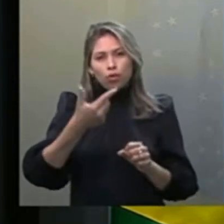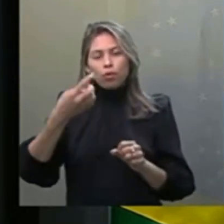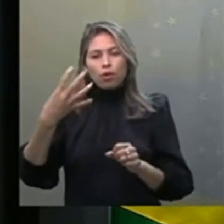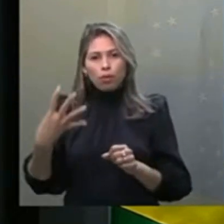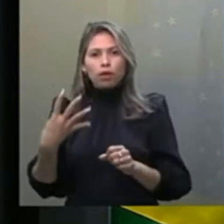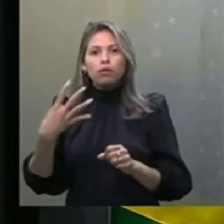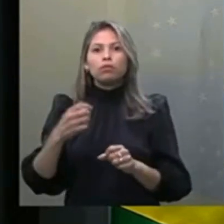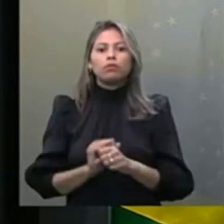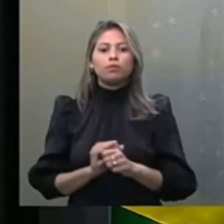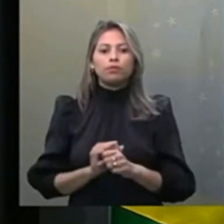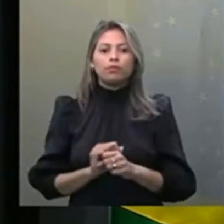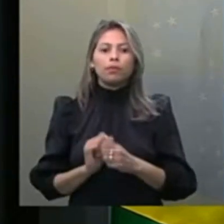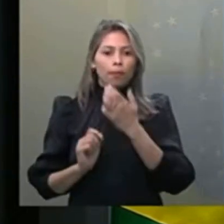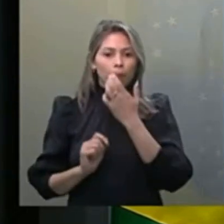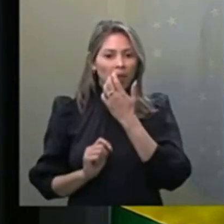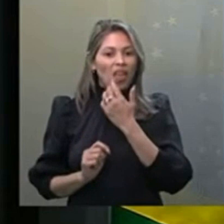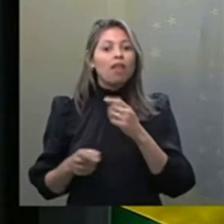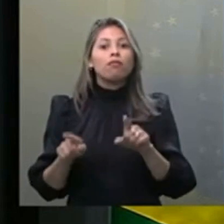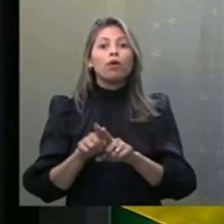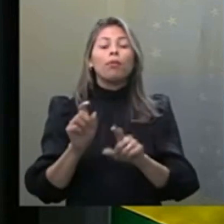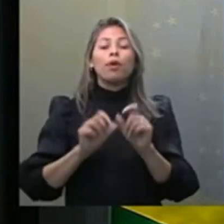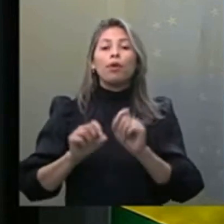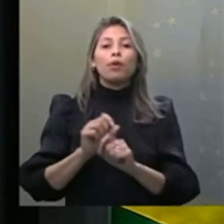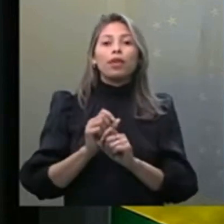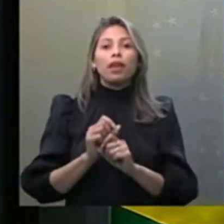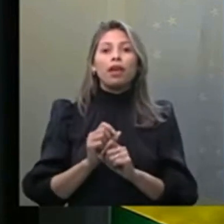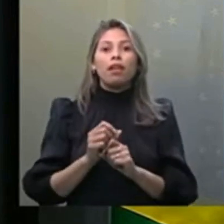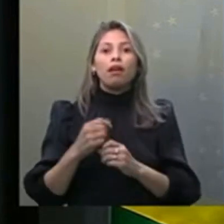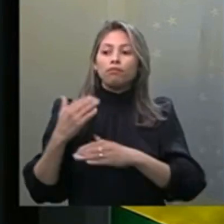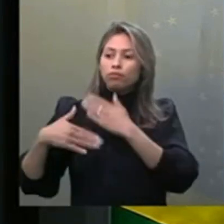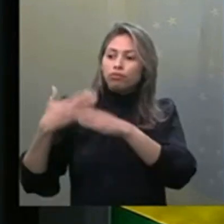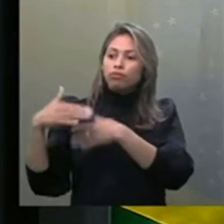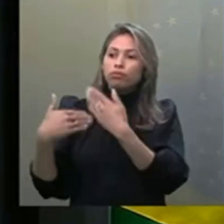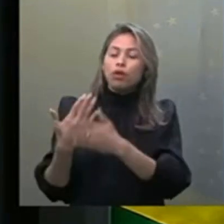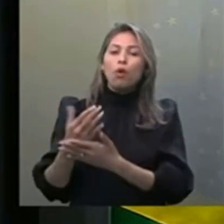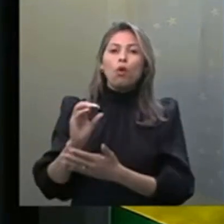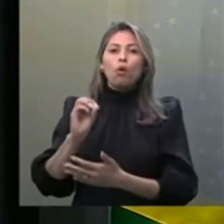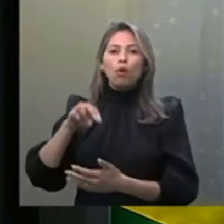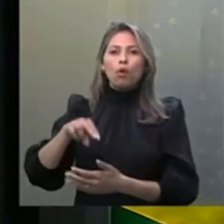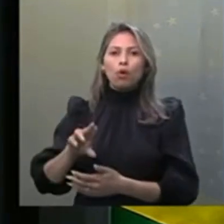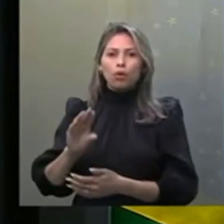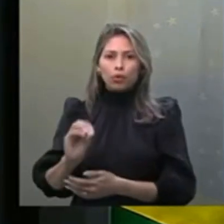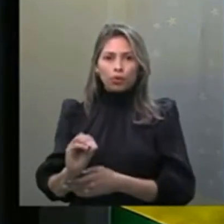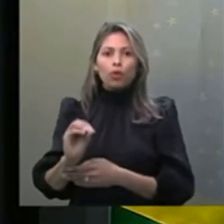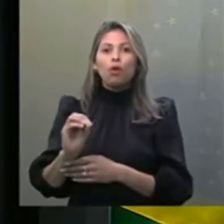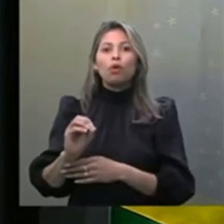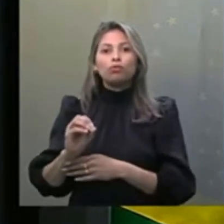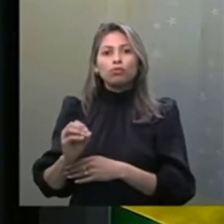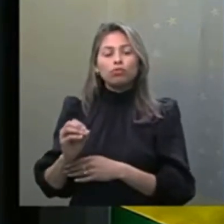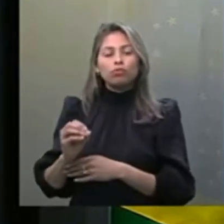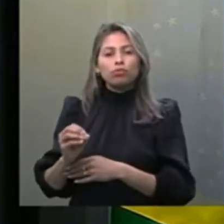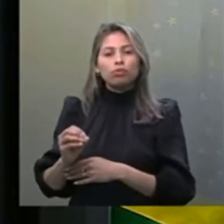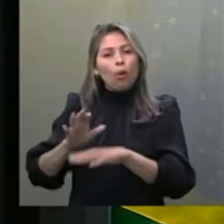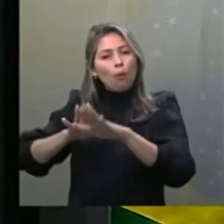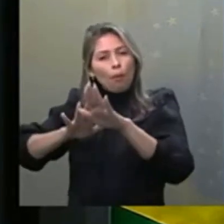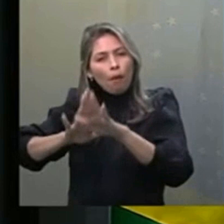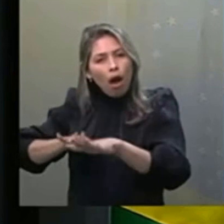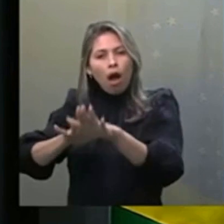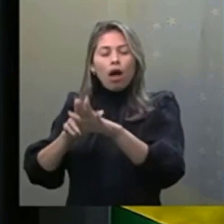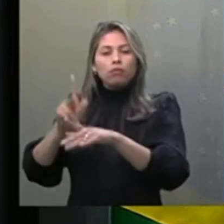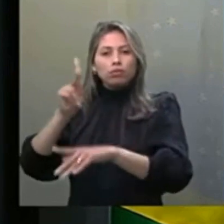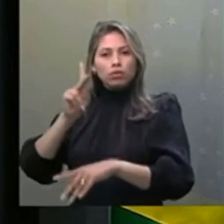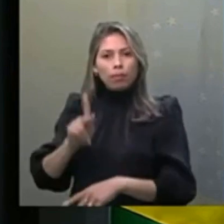desenvolvido pela ONU nas missões de paz e realizadas em intervenções